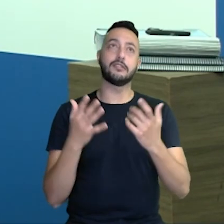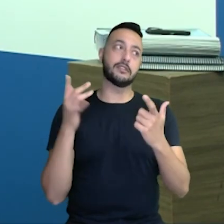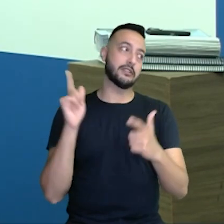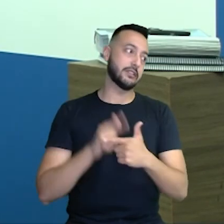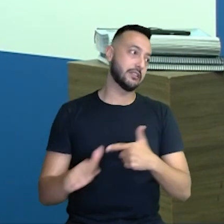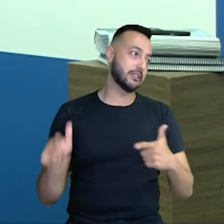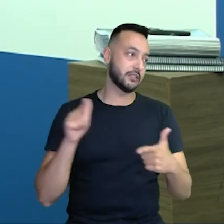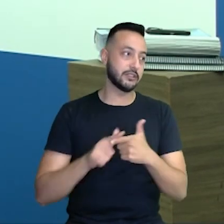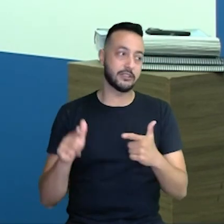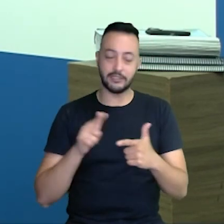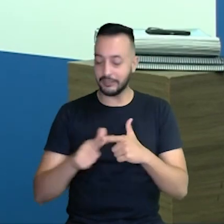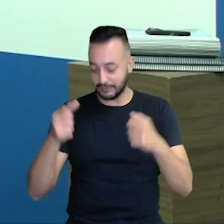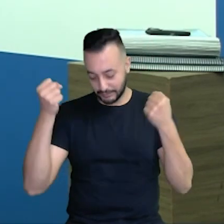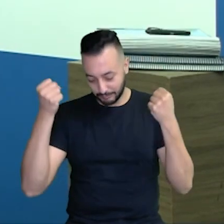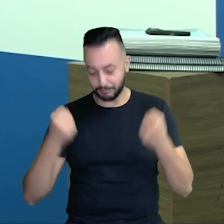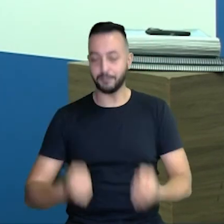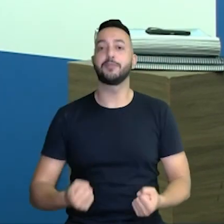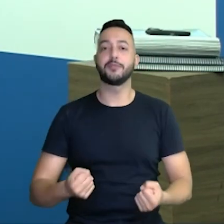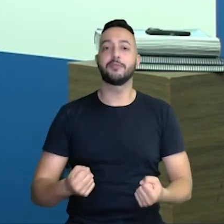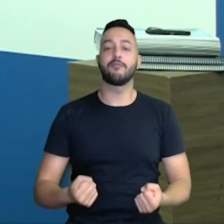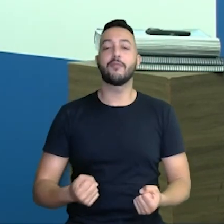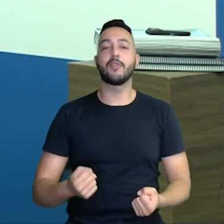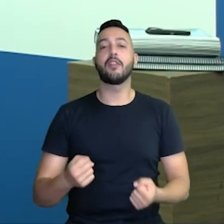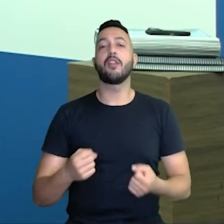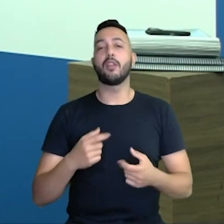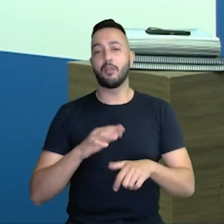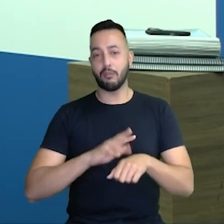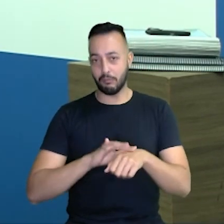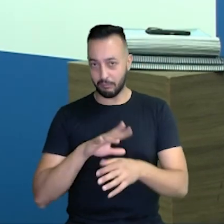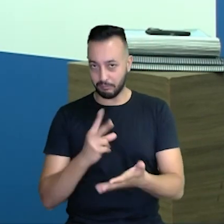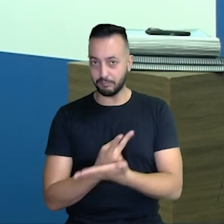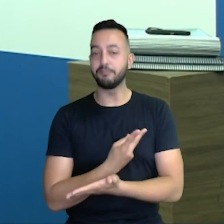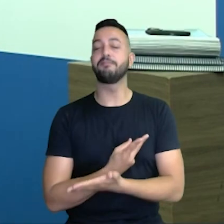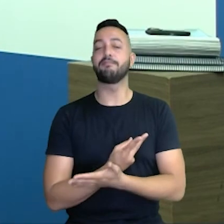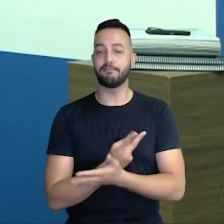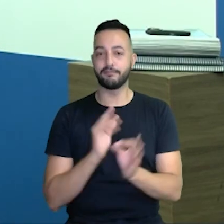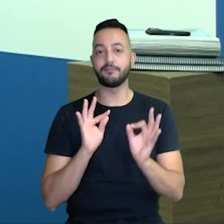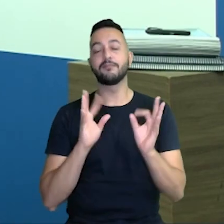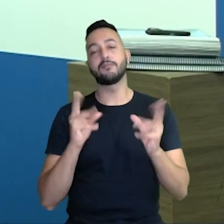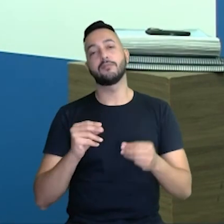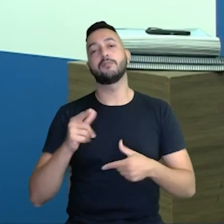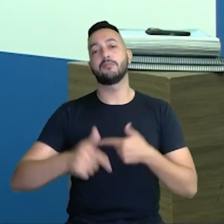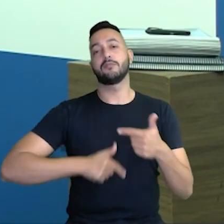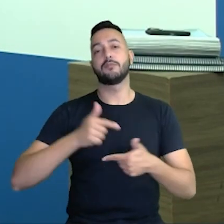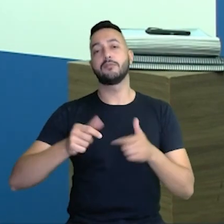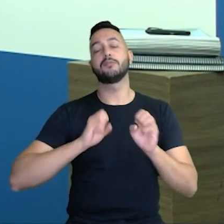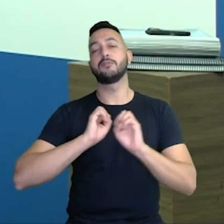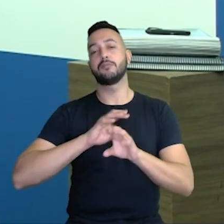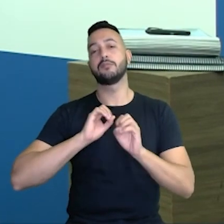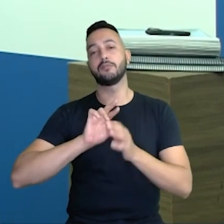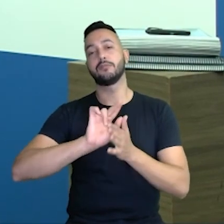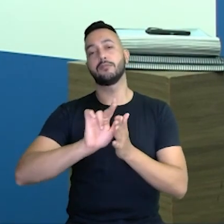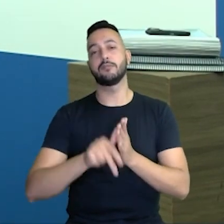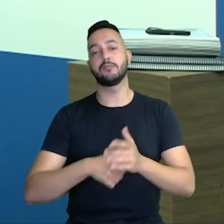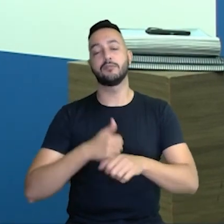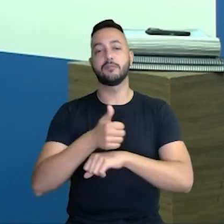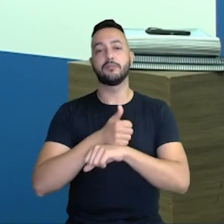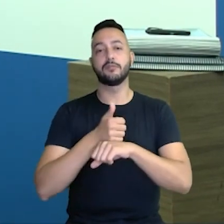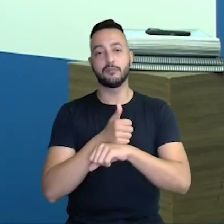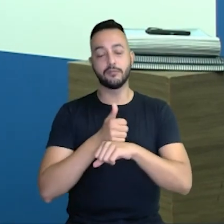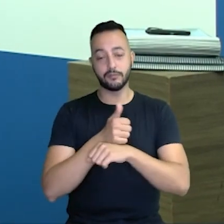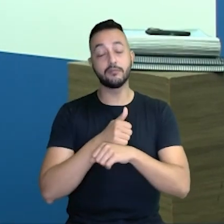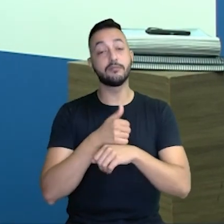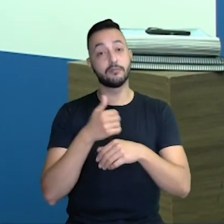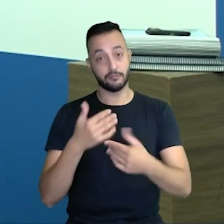rastro de problemas, de saúde, para todos esses trabalhadores da educação e demais profissionais